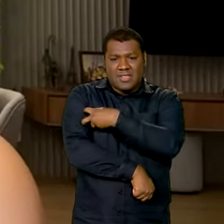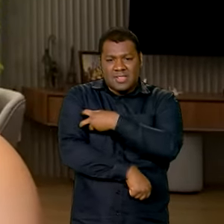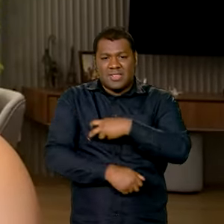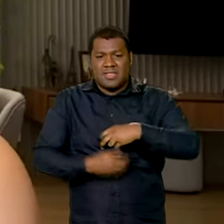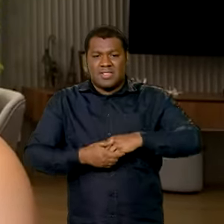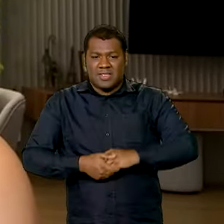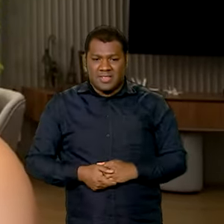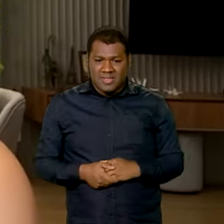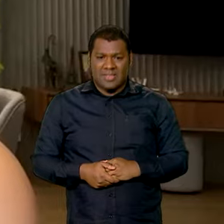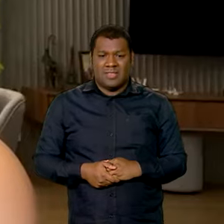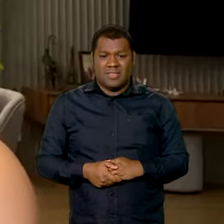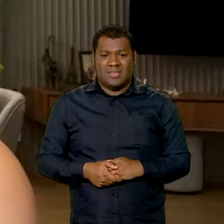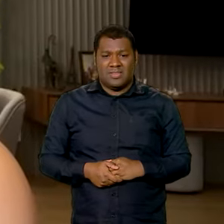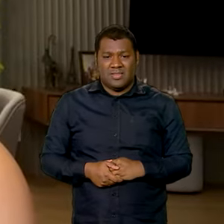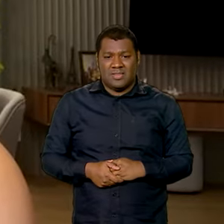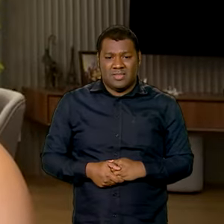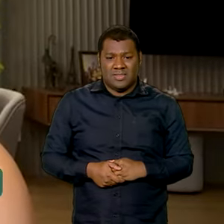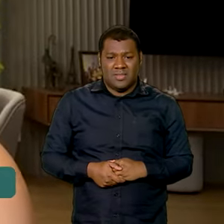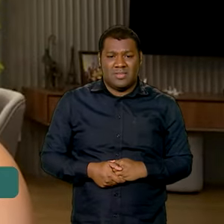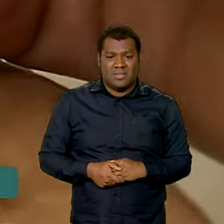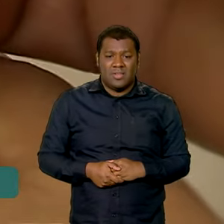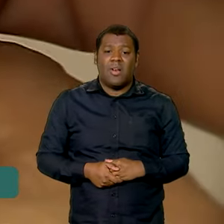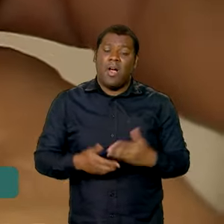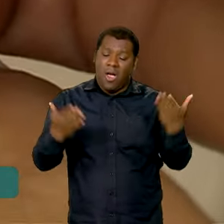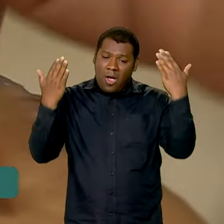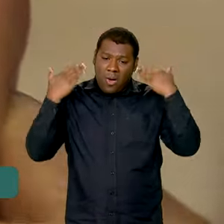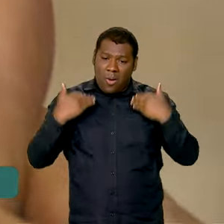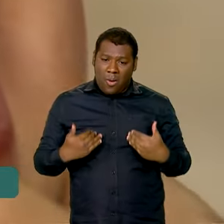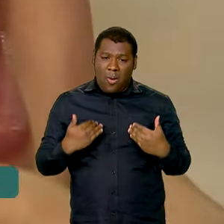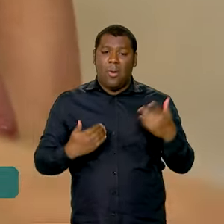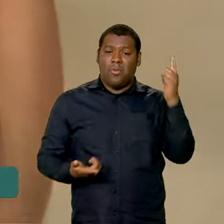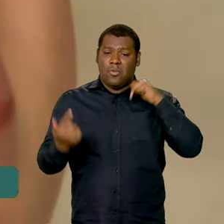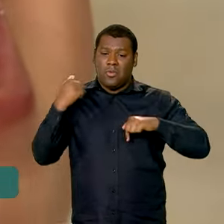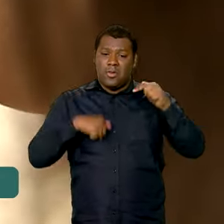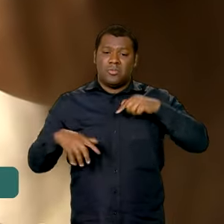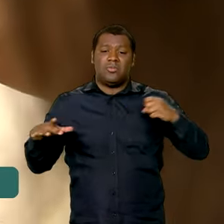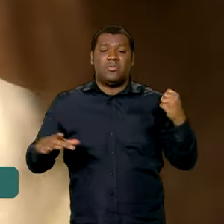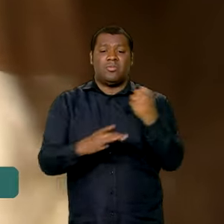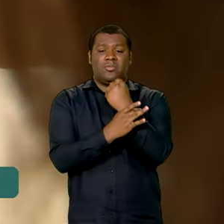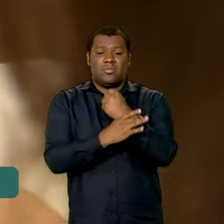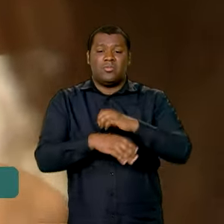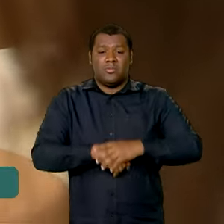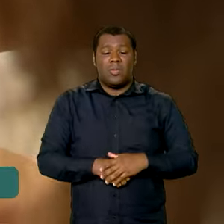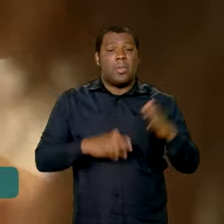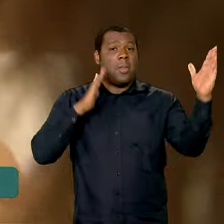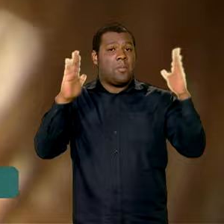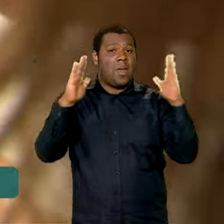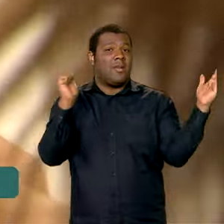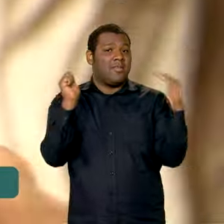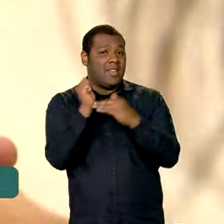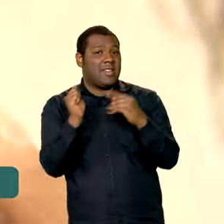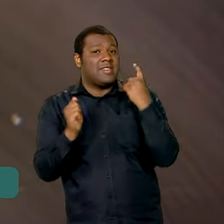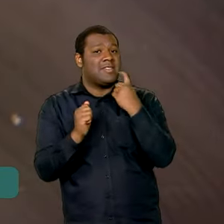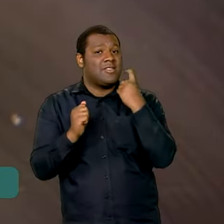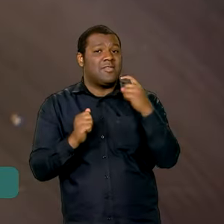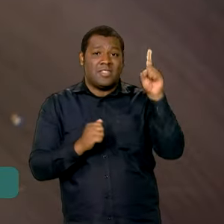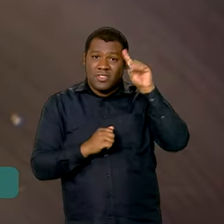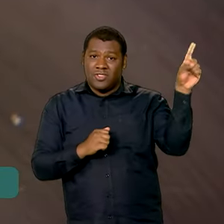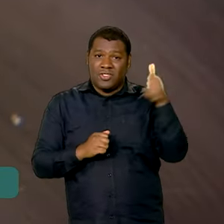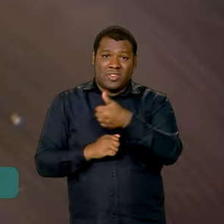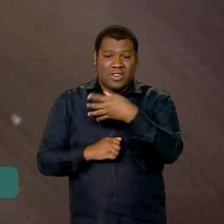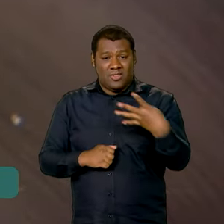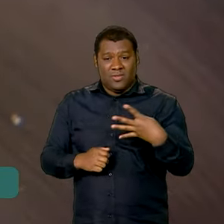acabam entrando em contato e também produzindo anticorpos. A campanha se encerra nesta sexta-feira, dia 14. Mas a